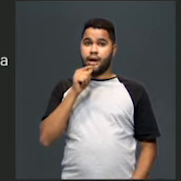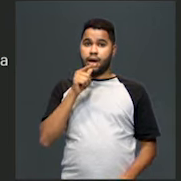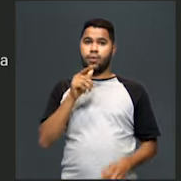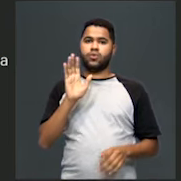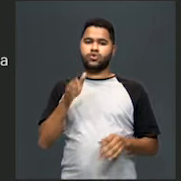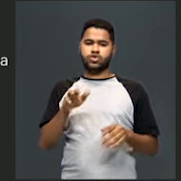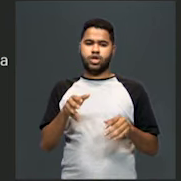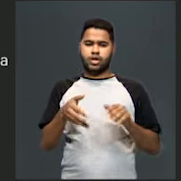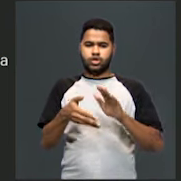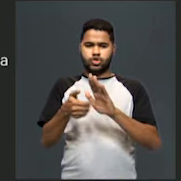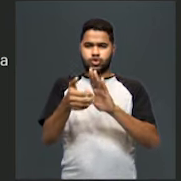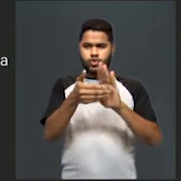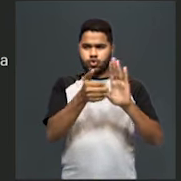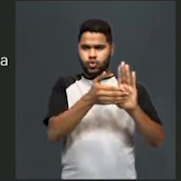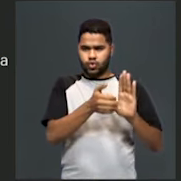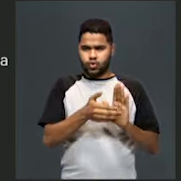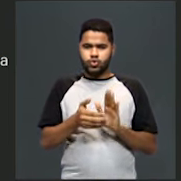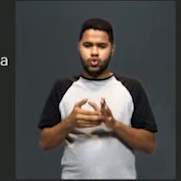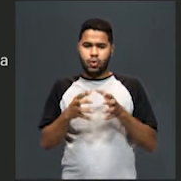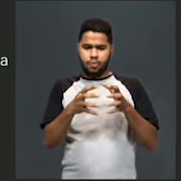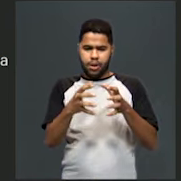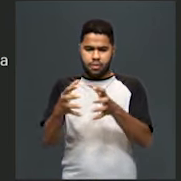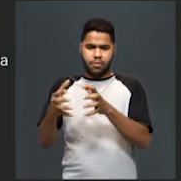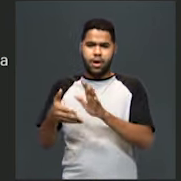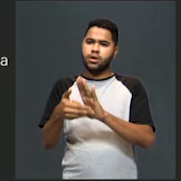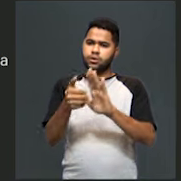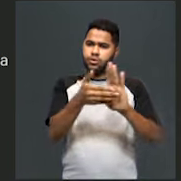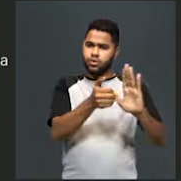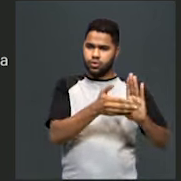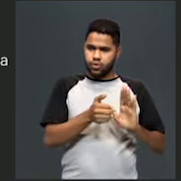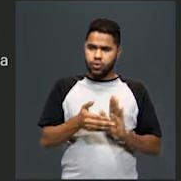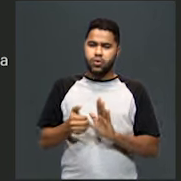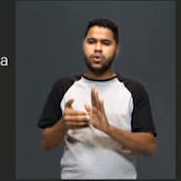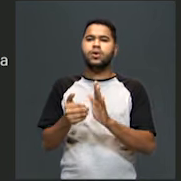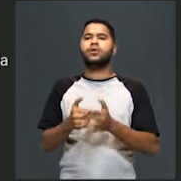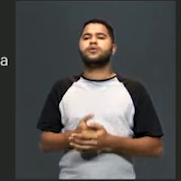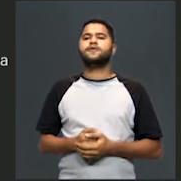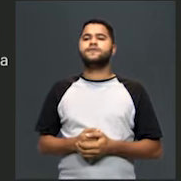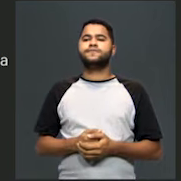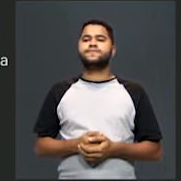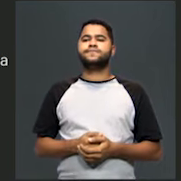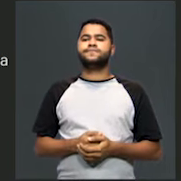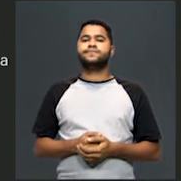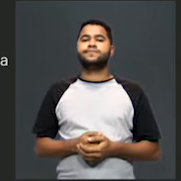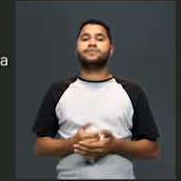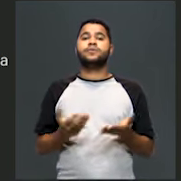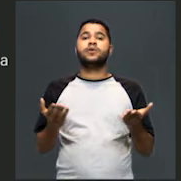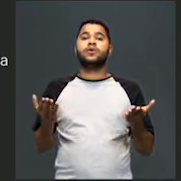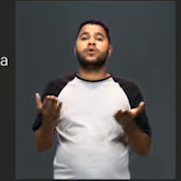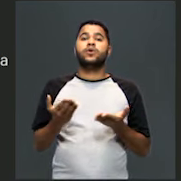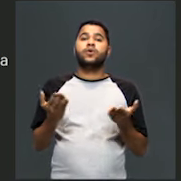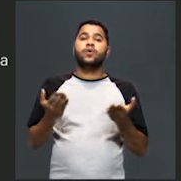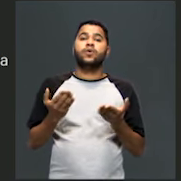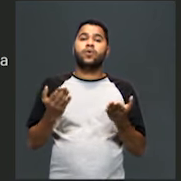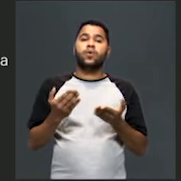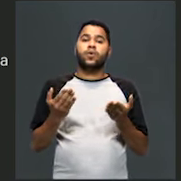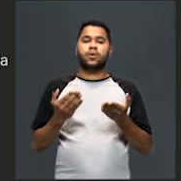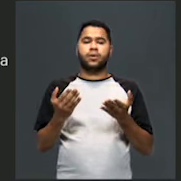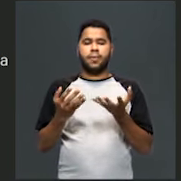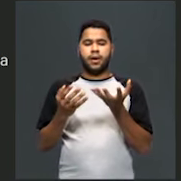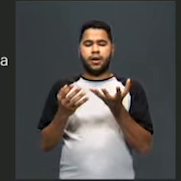processo de decantar, de separar esses flocos que foram formados de impurezas, vão agora para um filtro